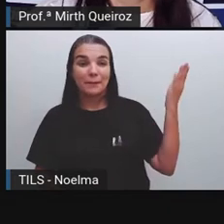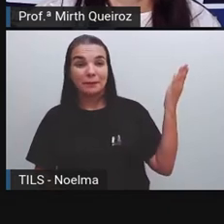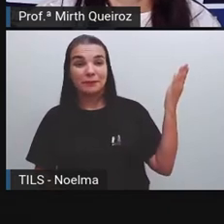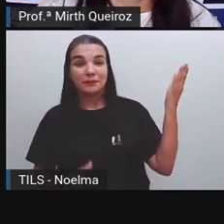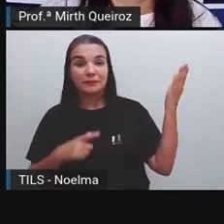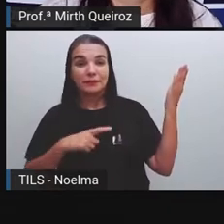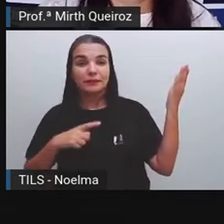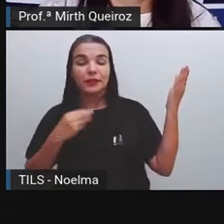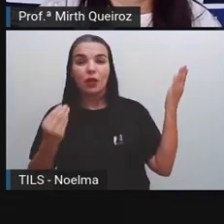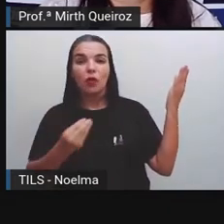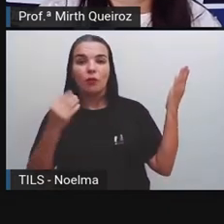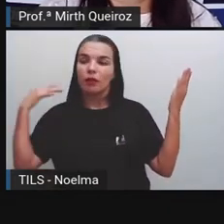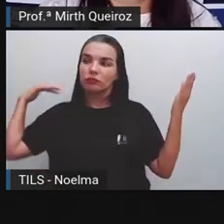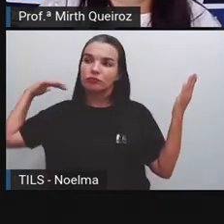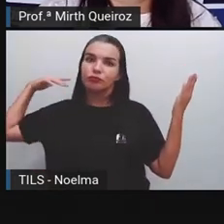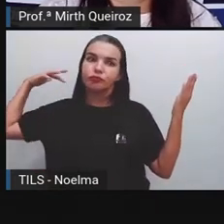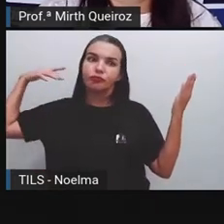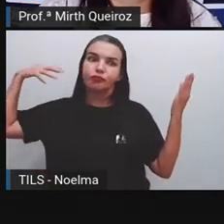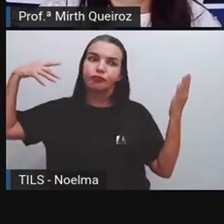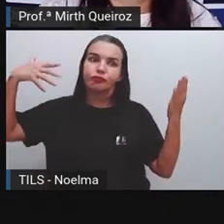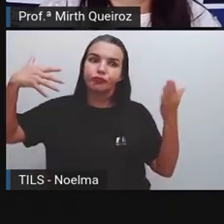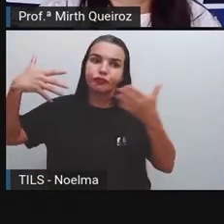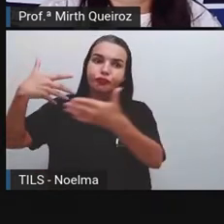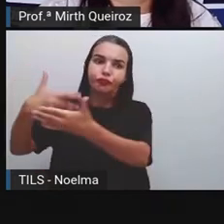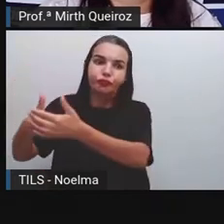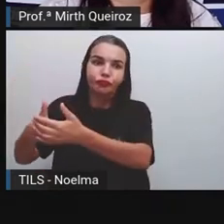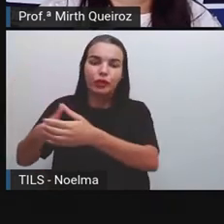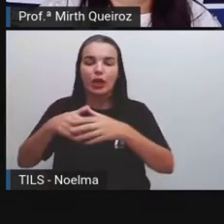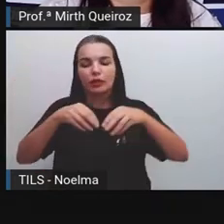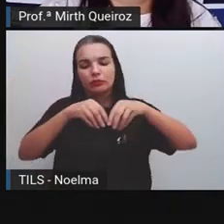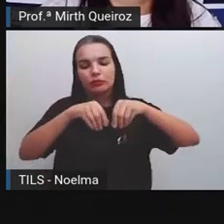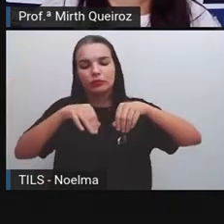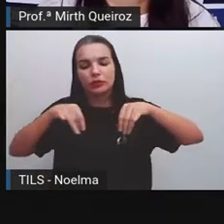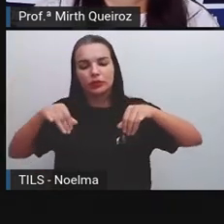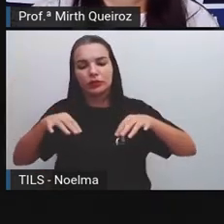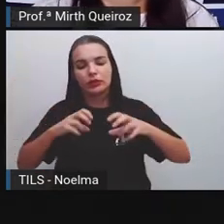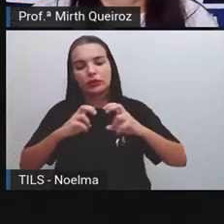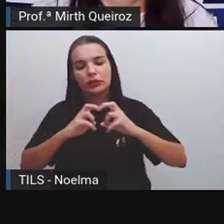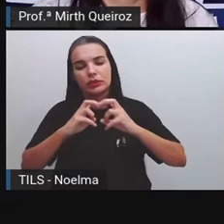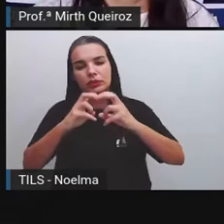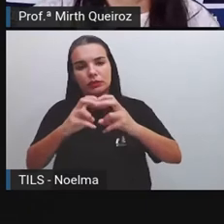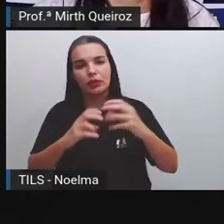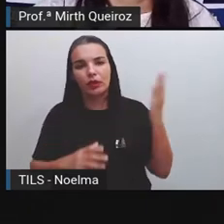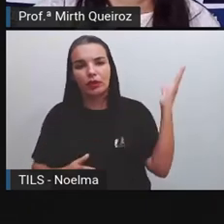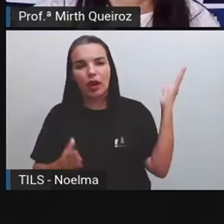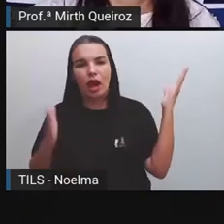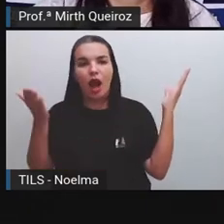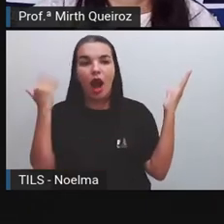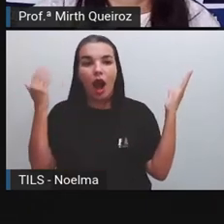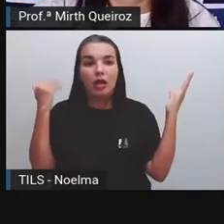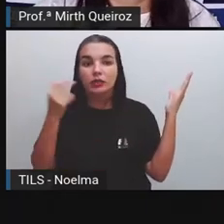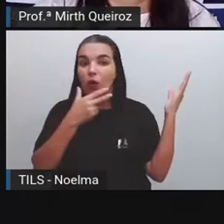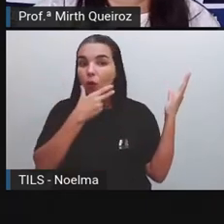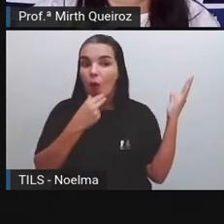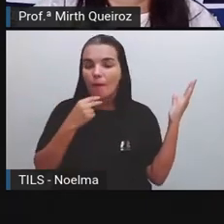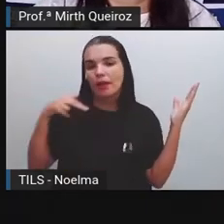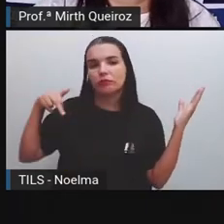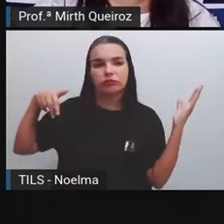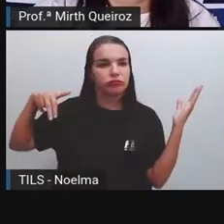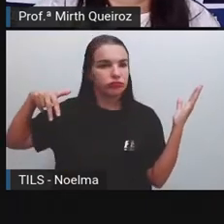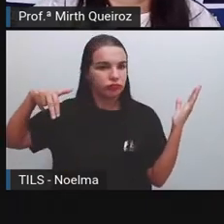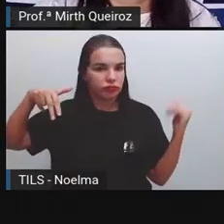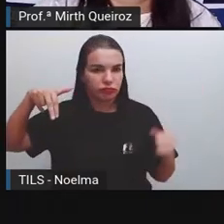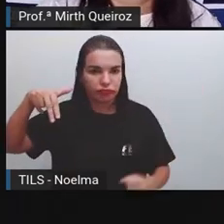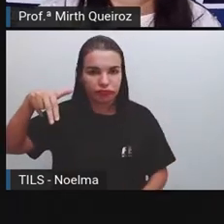Aqui vemos a evolução dos transportes terrestres. Olha só, antes o homem, né? Eles